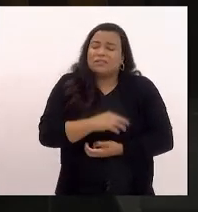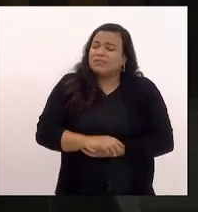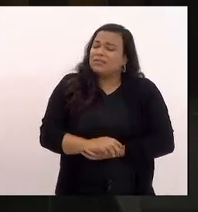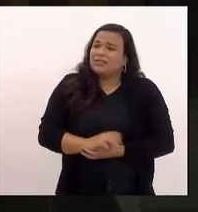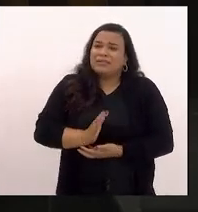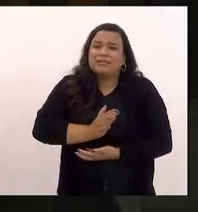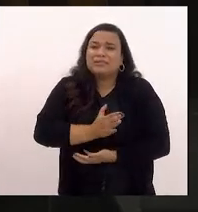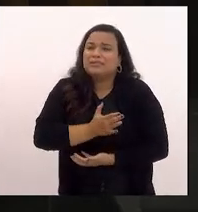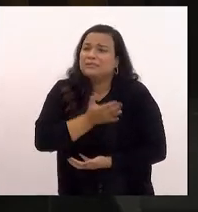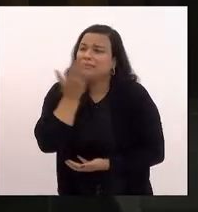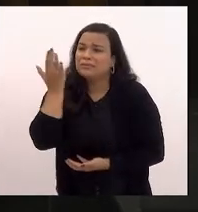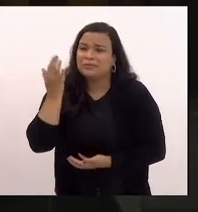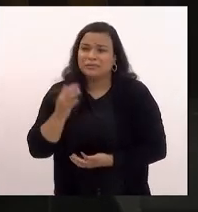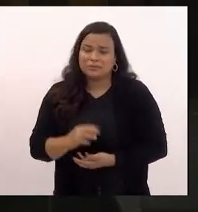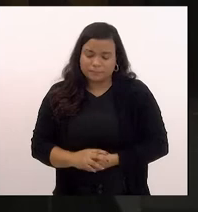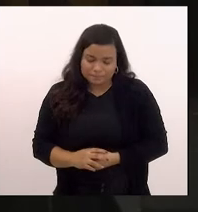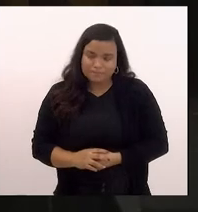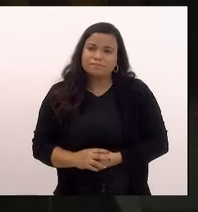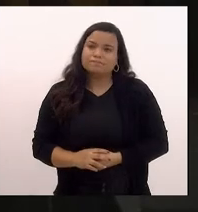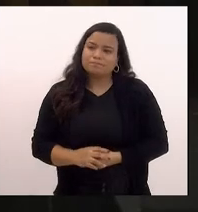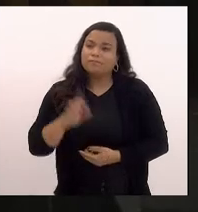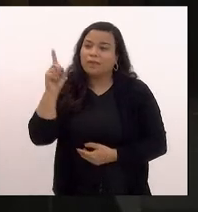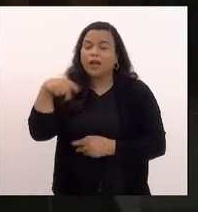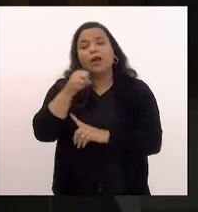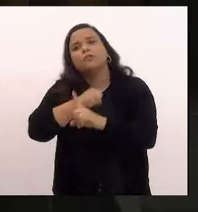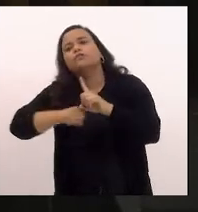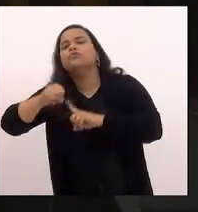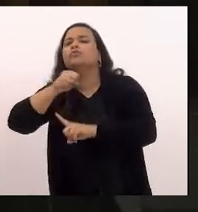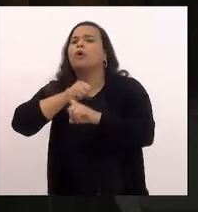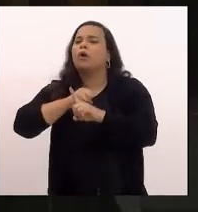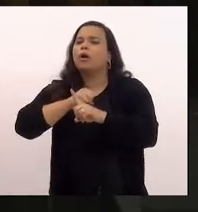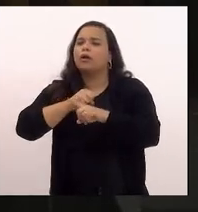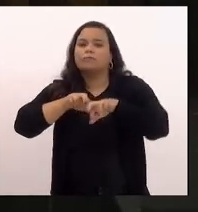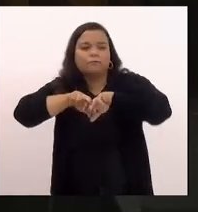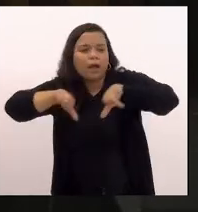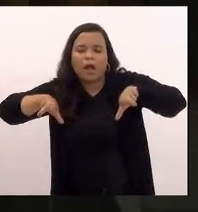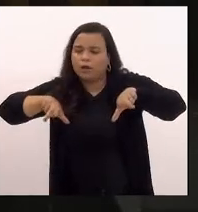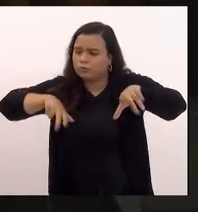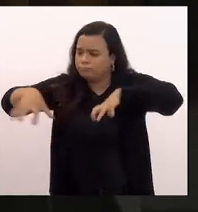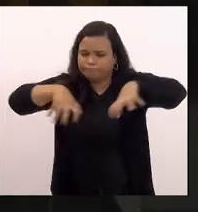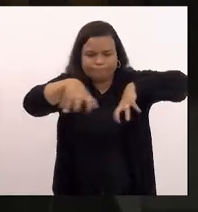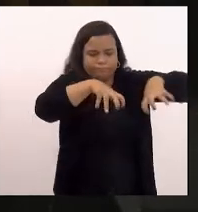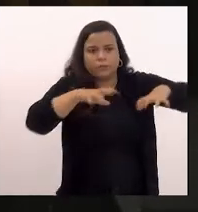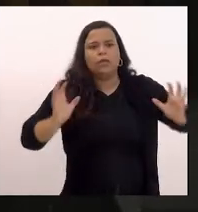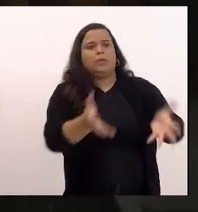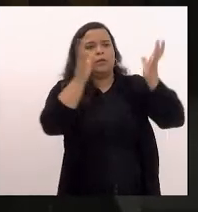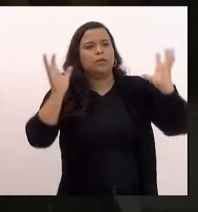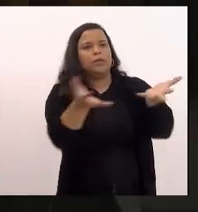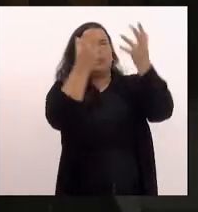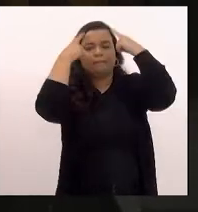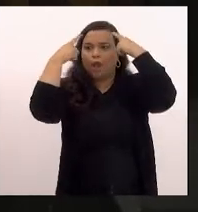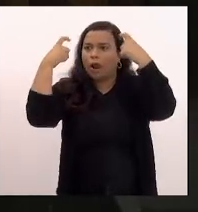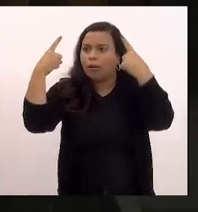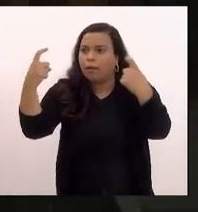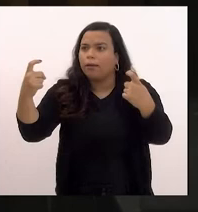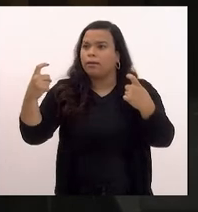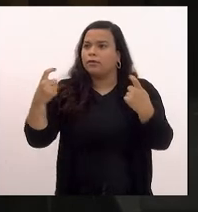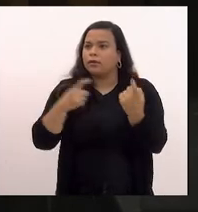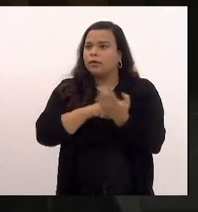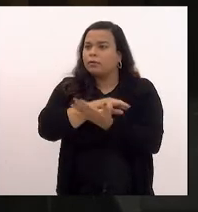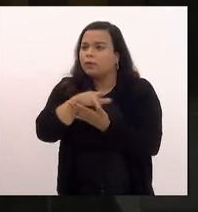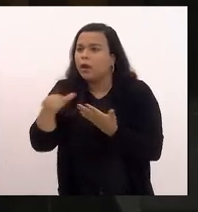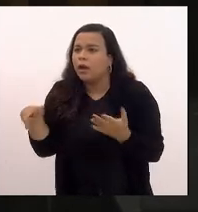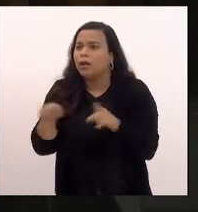da barbárie de uma sociedade onde amplos setores cada vez mais estimulam a violência cada vez mais